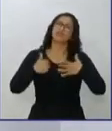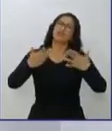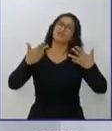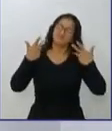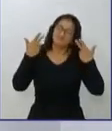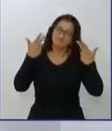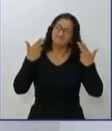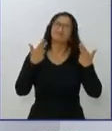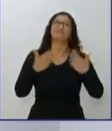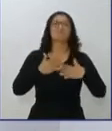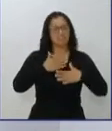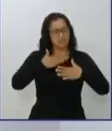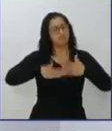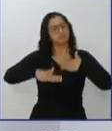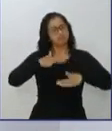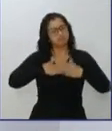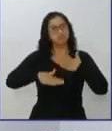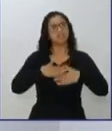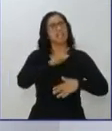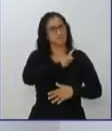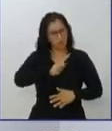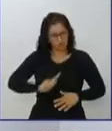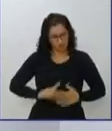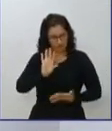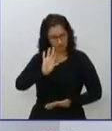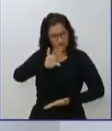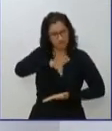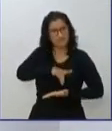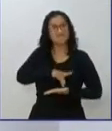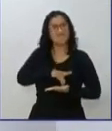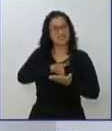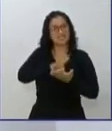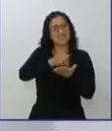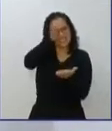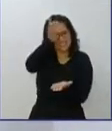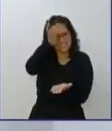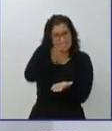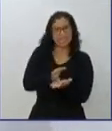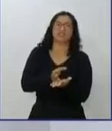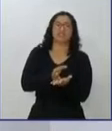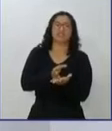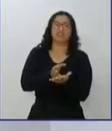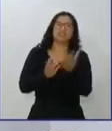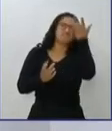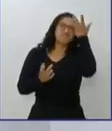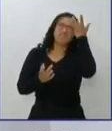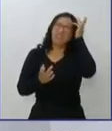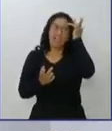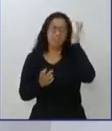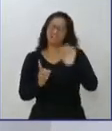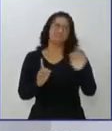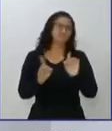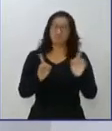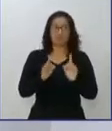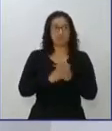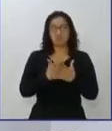iremos fazer um governo reto, para fazer a coisa certa. E não vejo que terei qualquer obstáculo na Assembleia. Quem for contra isso,